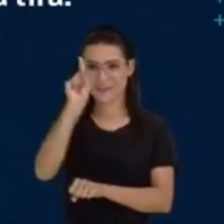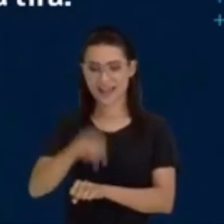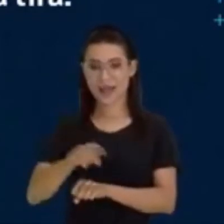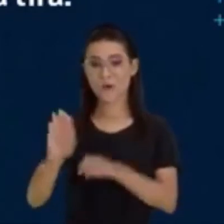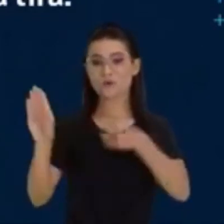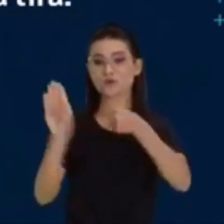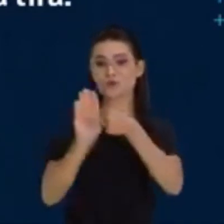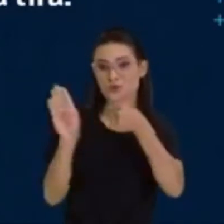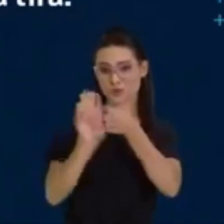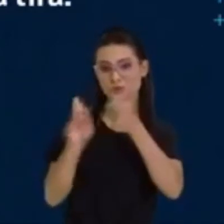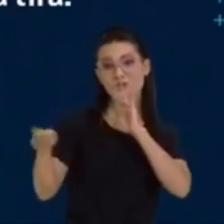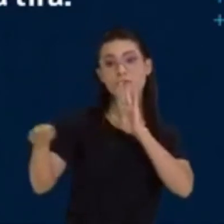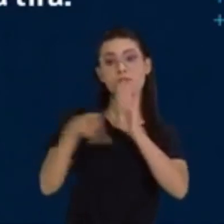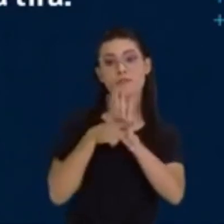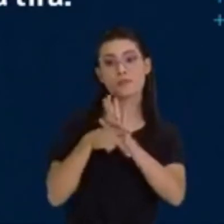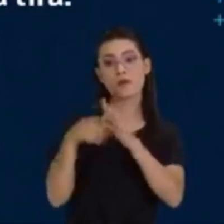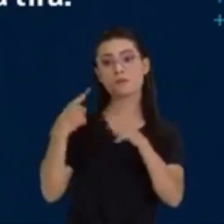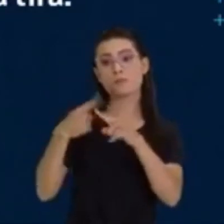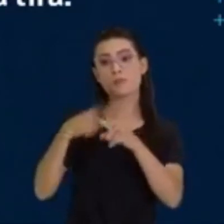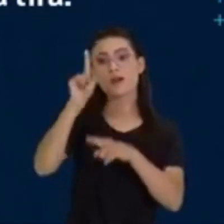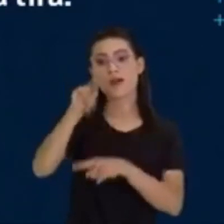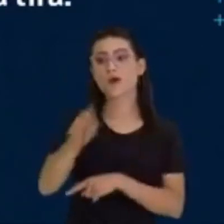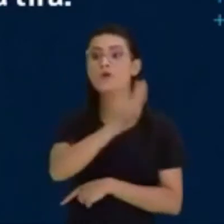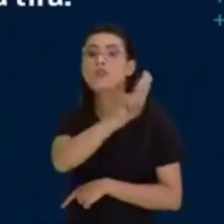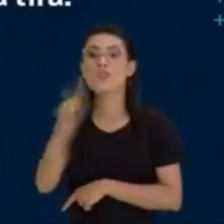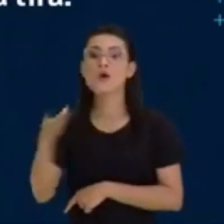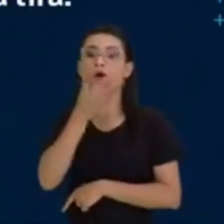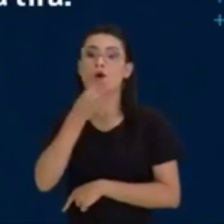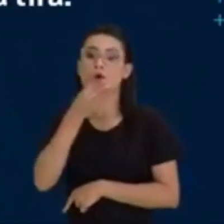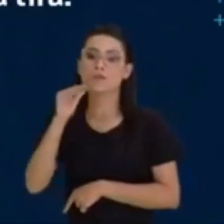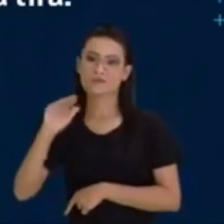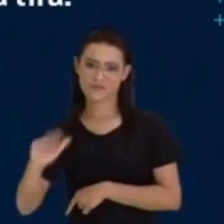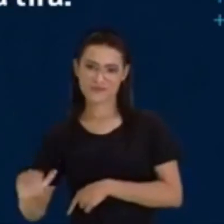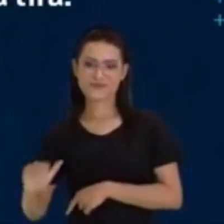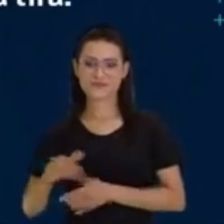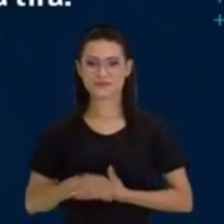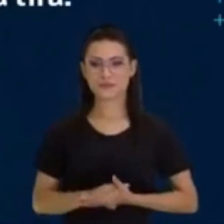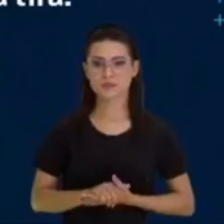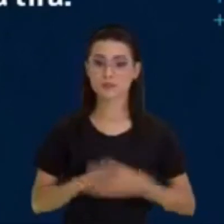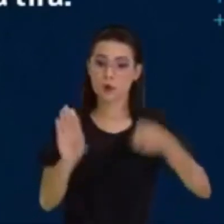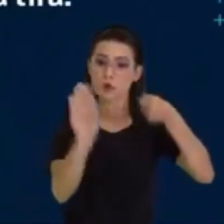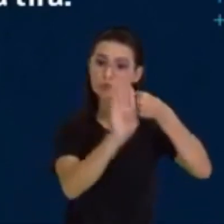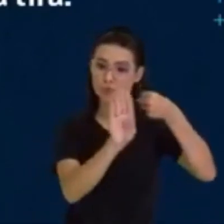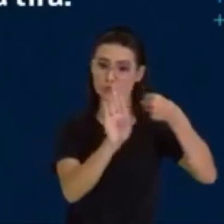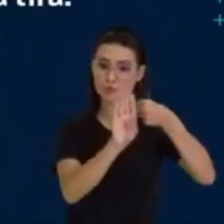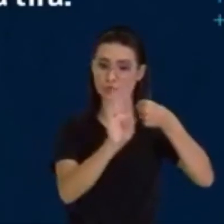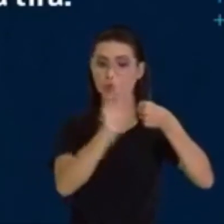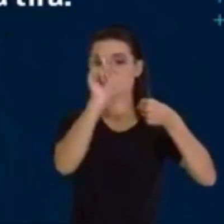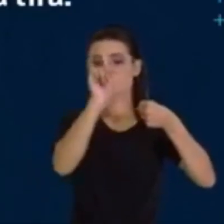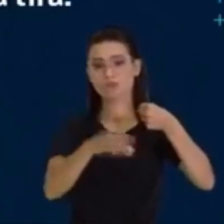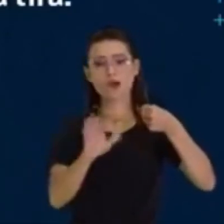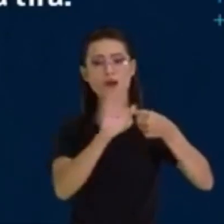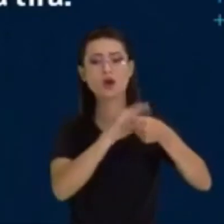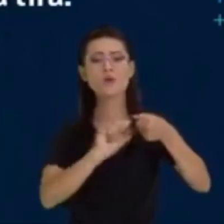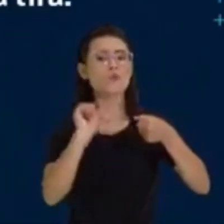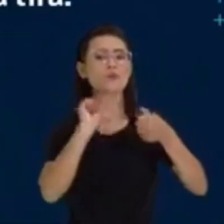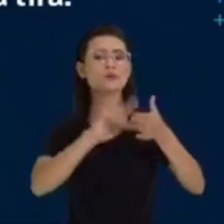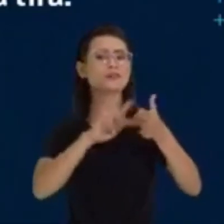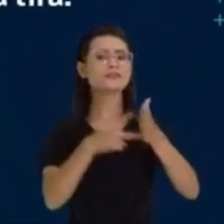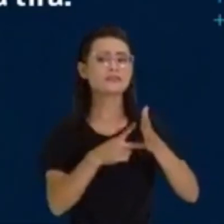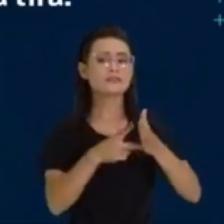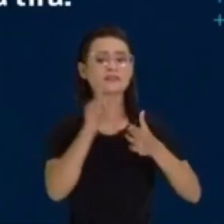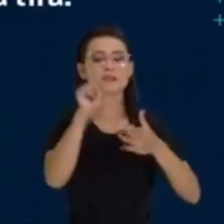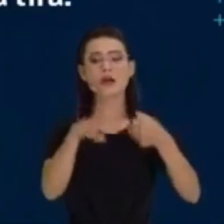Vamos só relembrar, os substantivos têm a função de dar nome a todo e qualquer